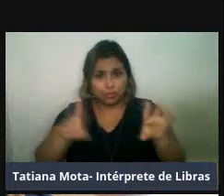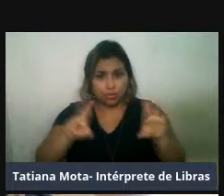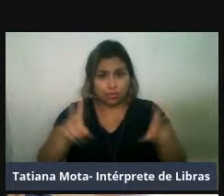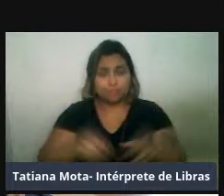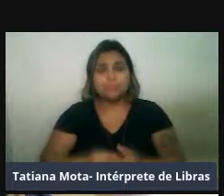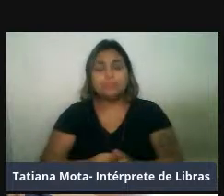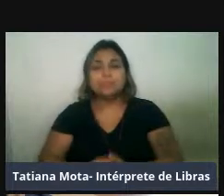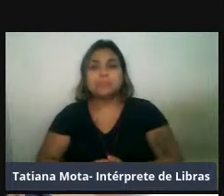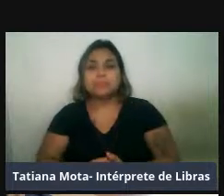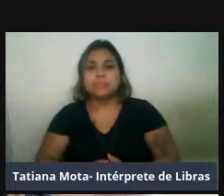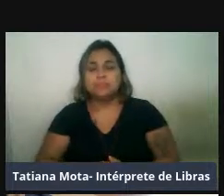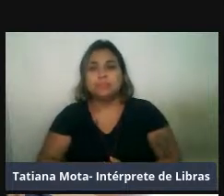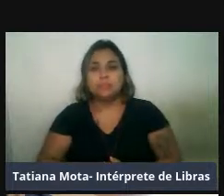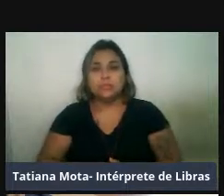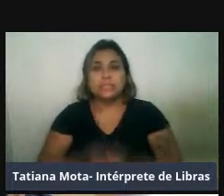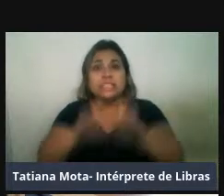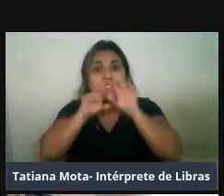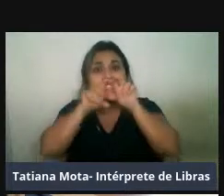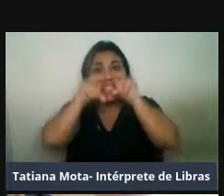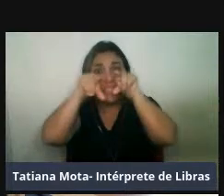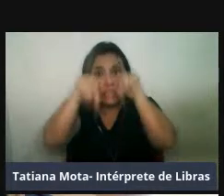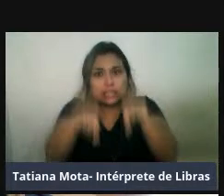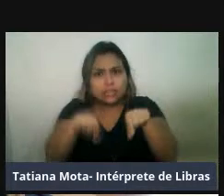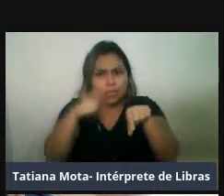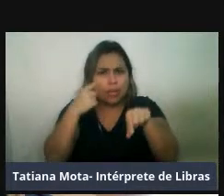bem inusitados, né, com esses dentões gigantes.